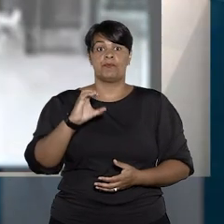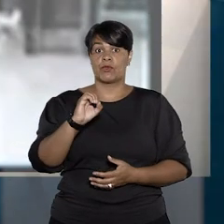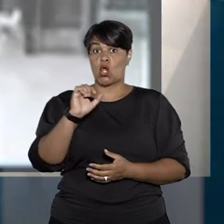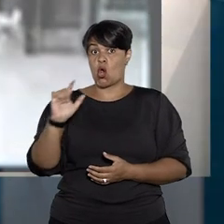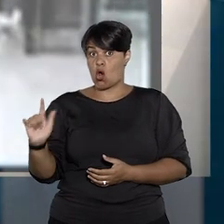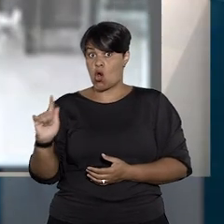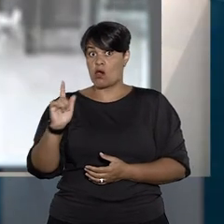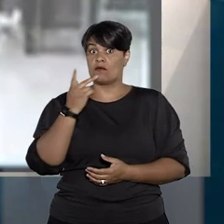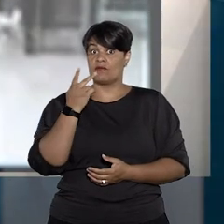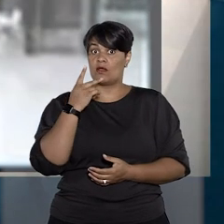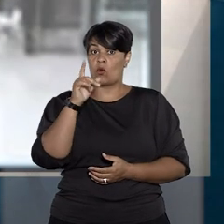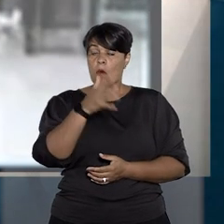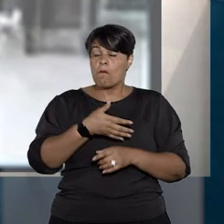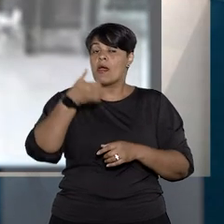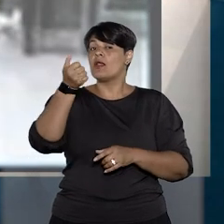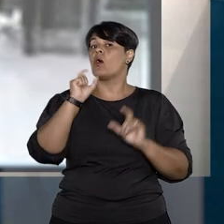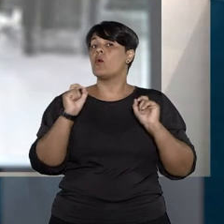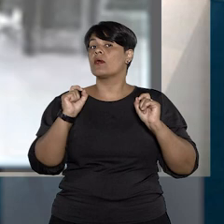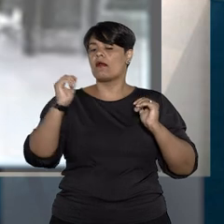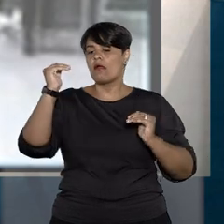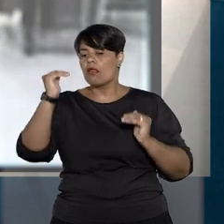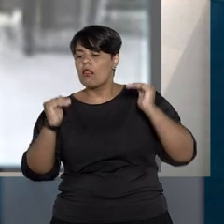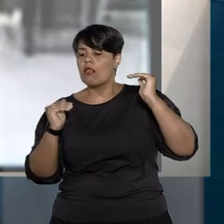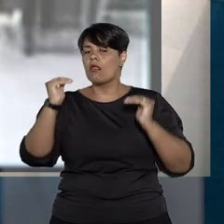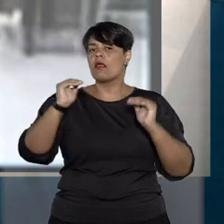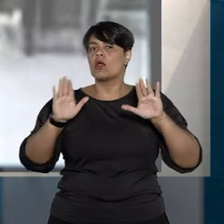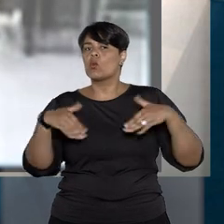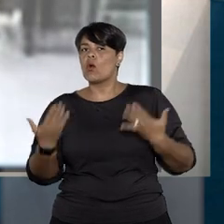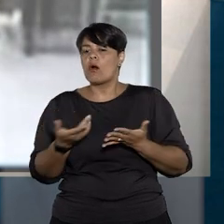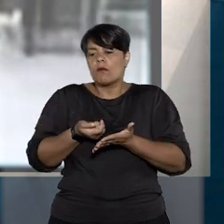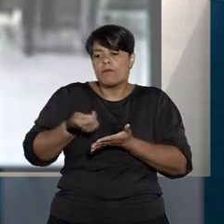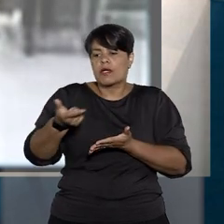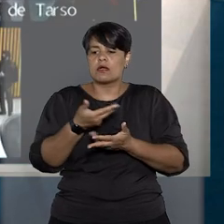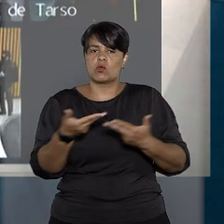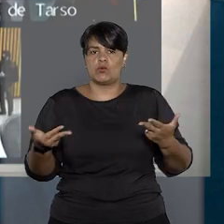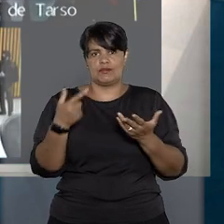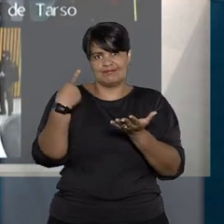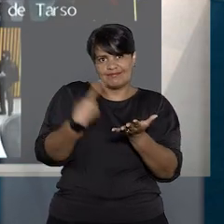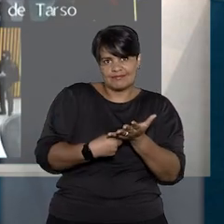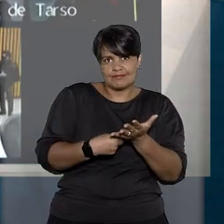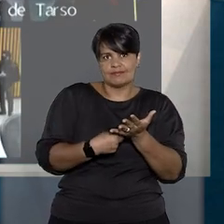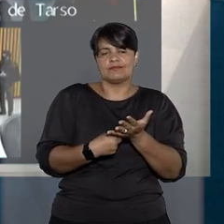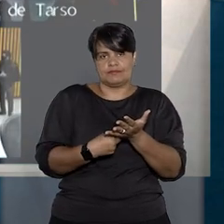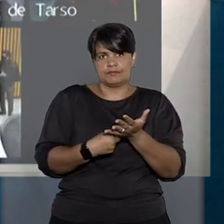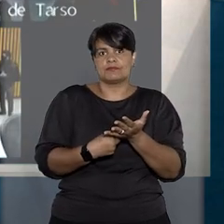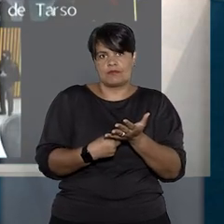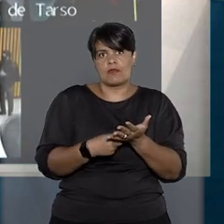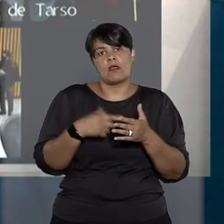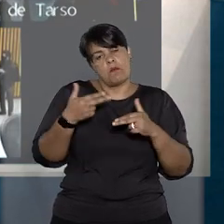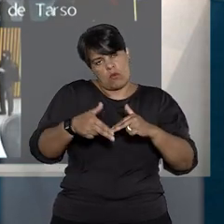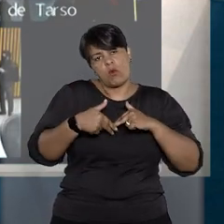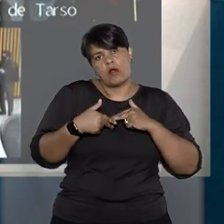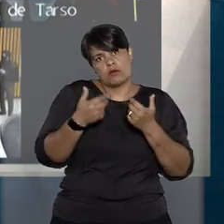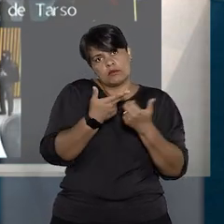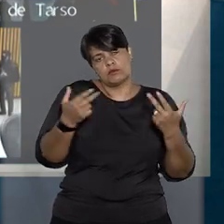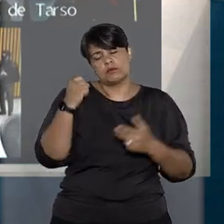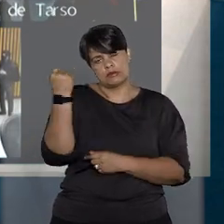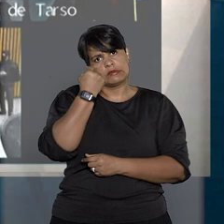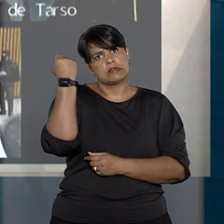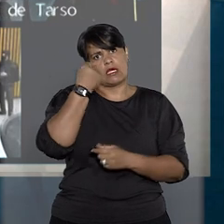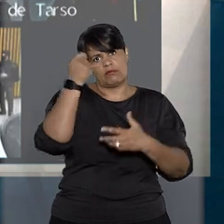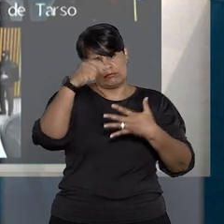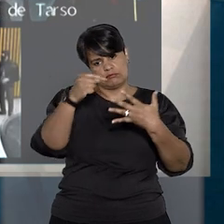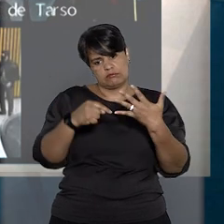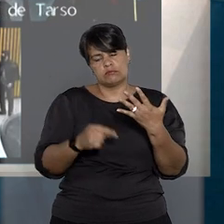Fernandes, a melhor solução é buscar um equilíbrio em relação aos benefícios acordados, mesmo os atípicos, em vista da gravidade